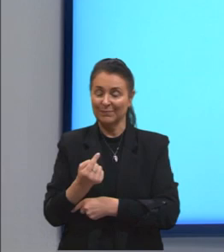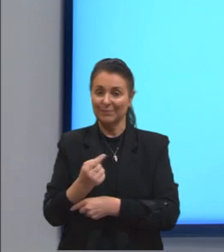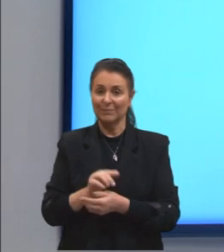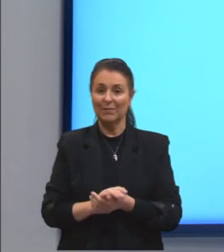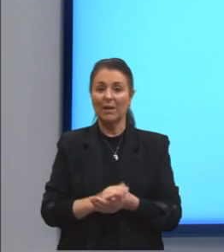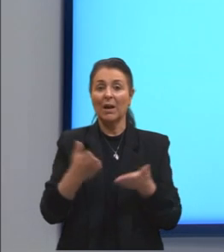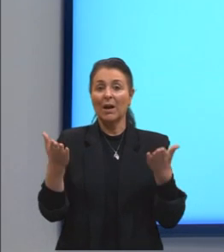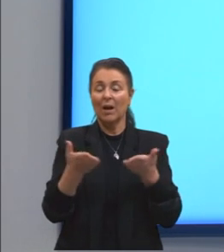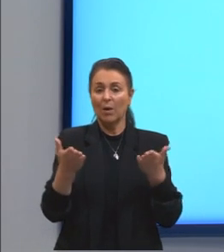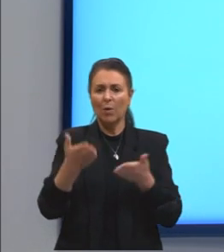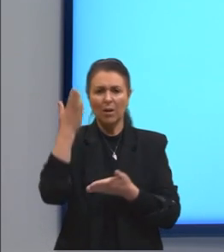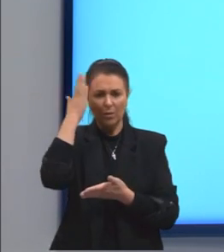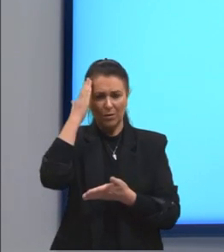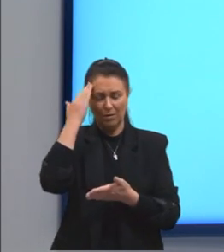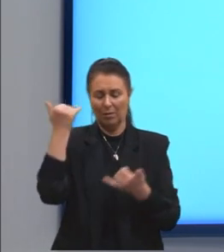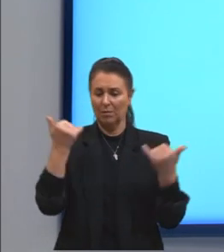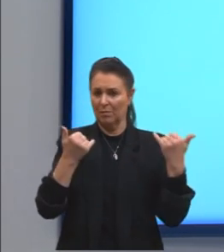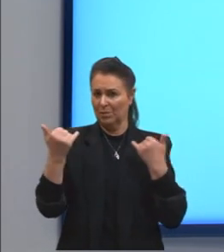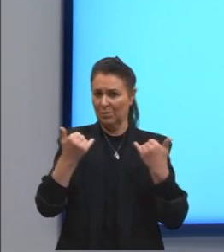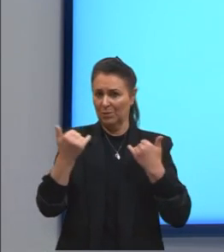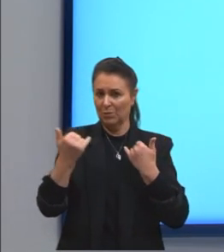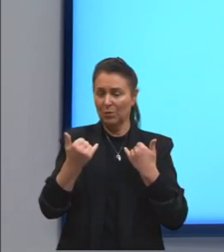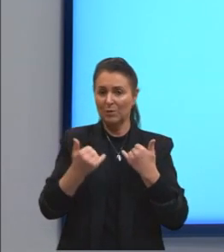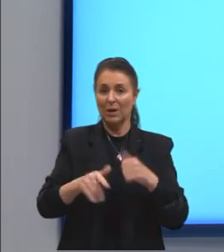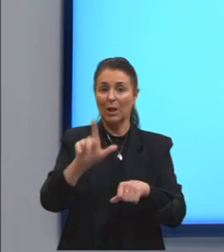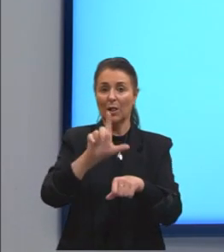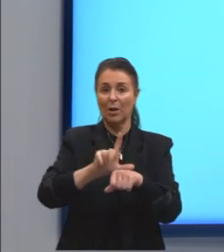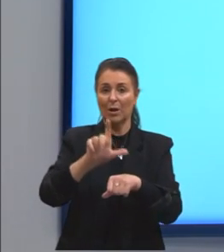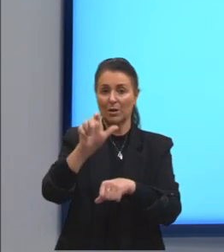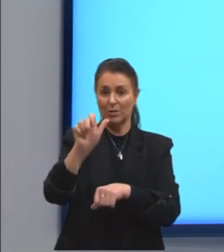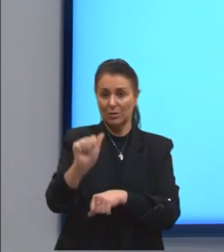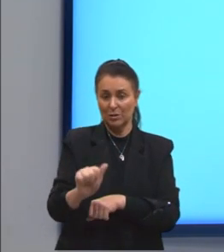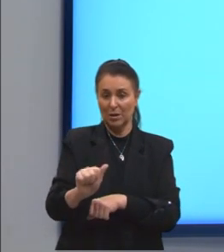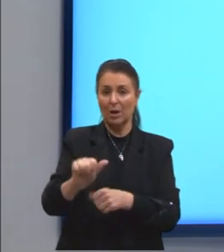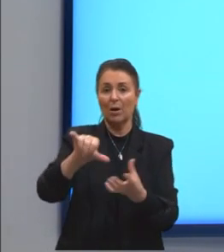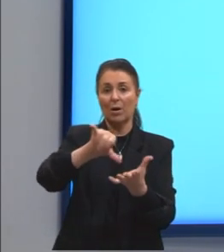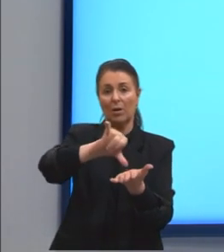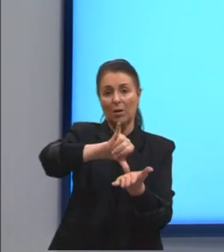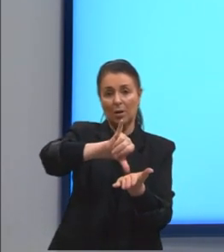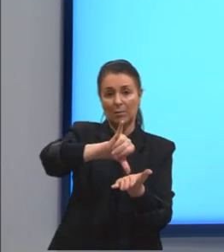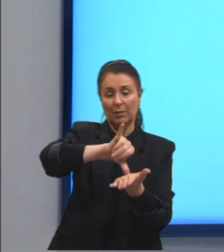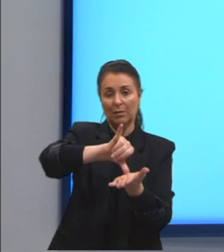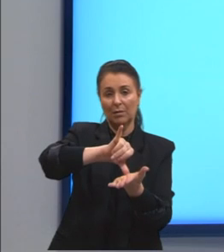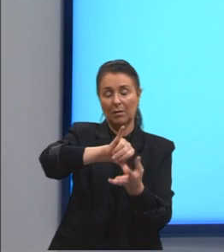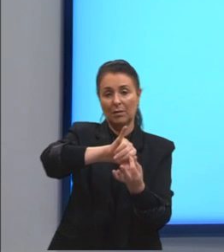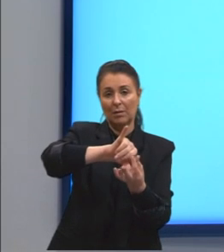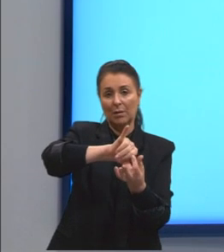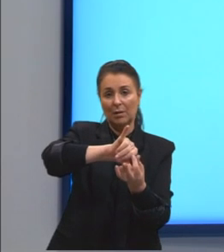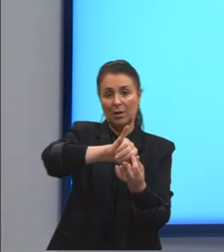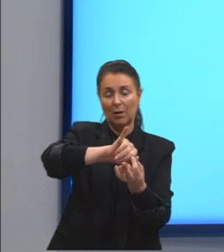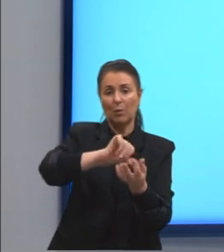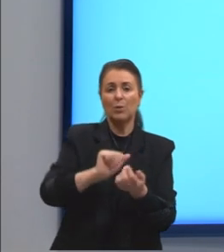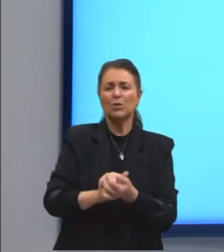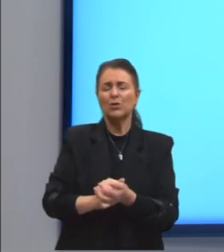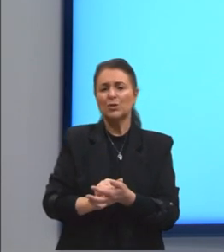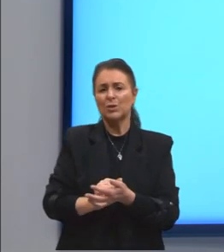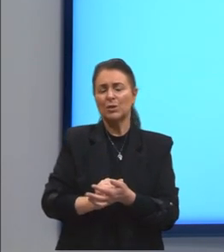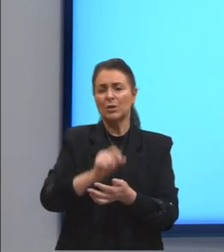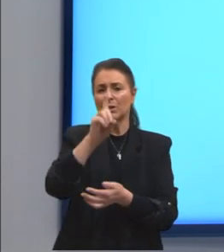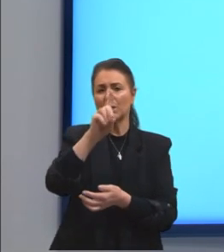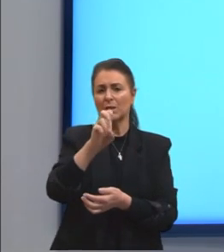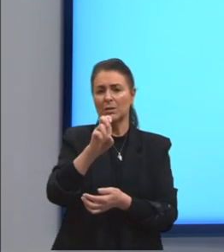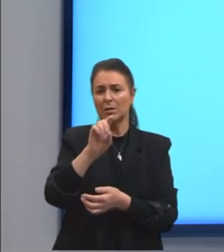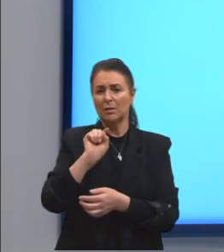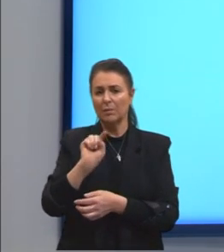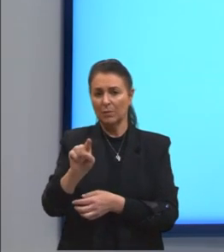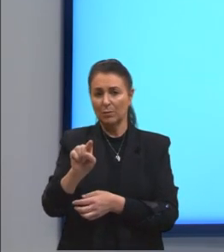Agora que eu já sei as informações, na loja A, o capital é de 15 mil, o tempo é de um ano e a taxa é